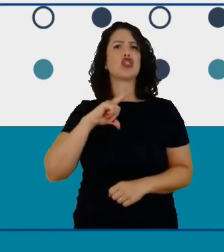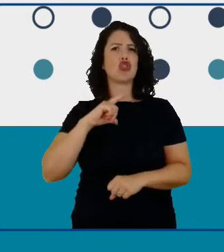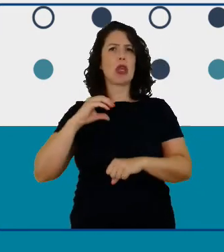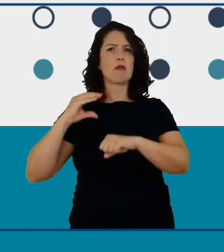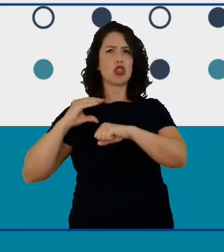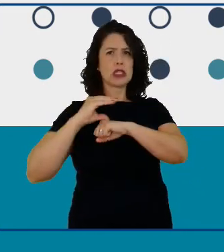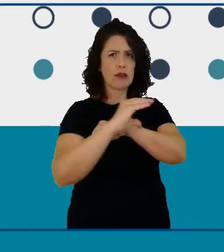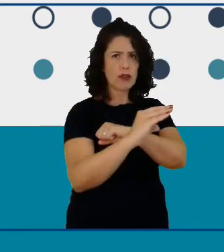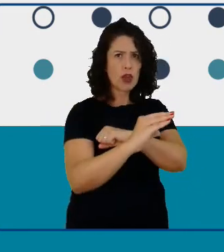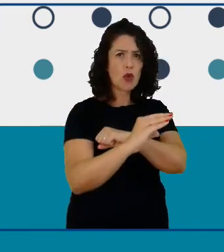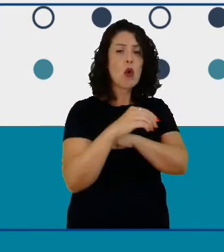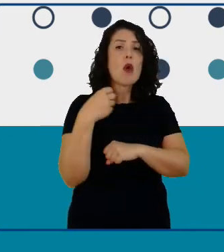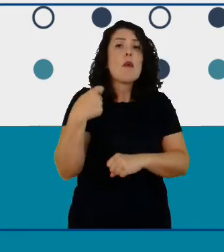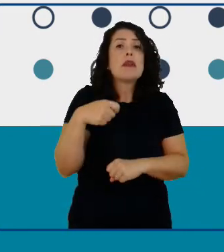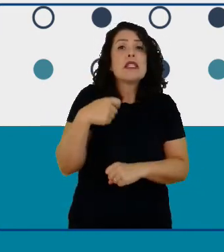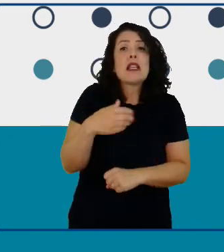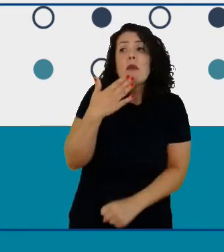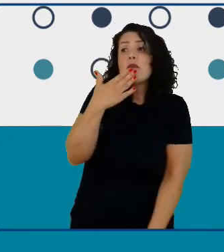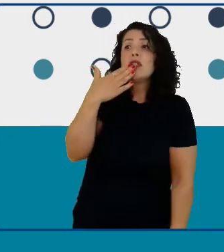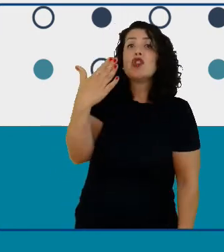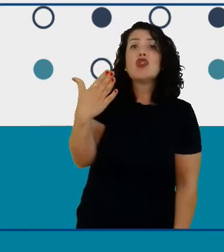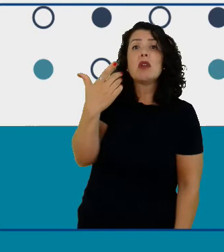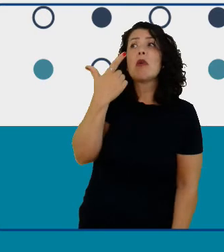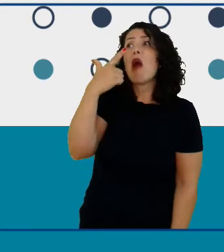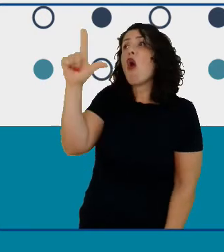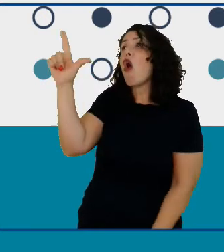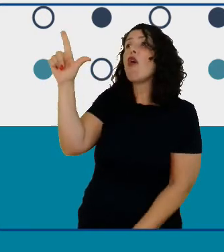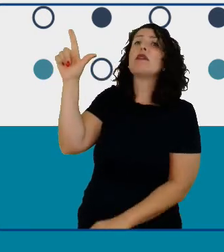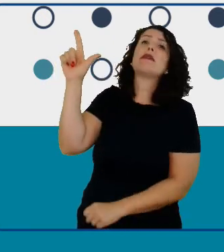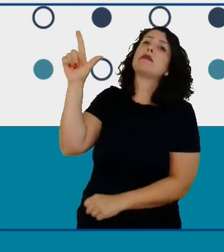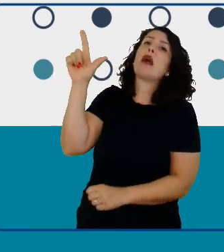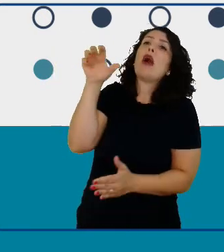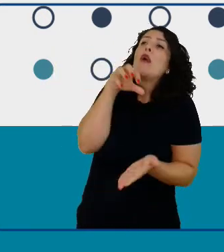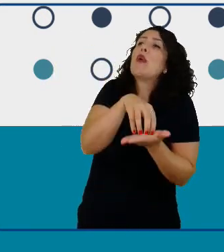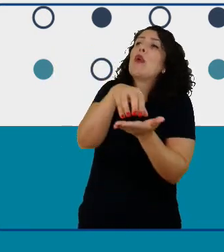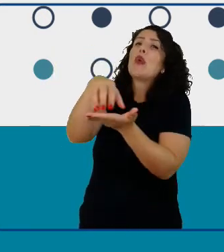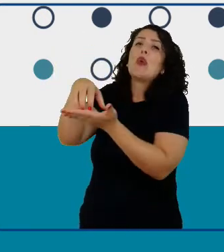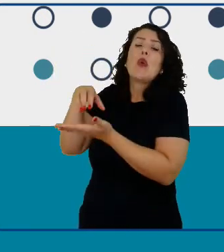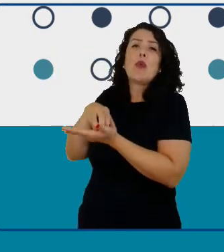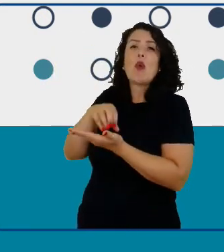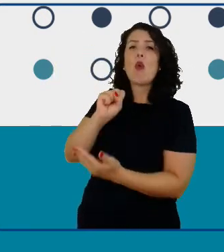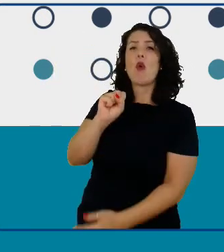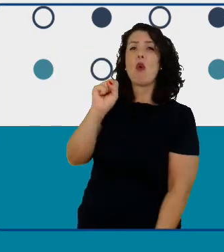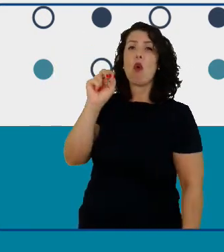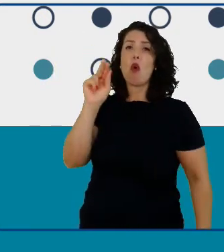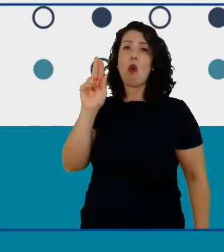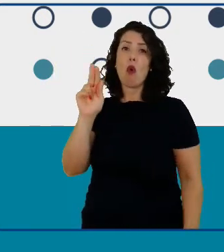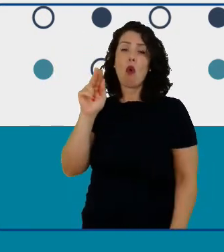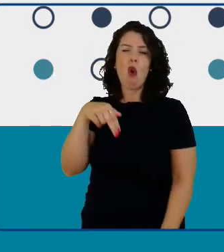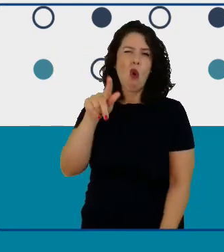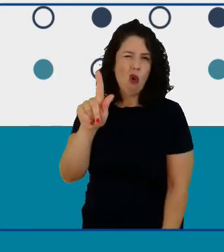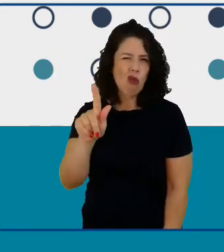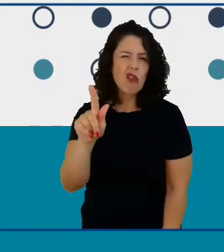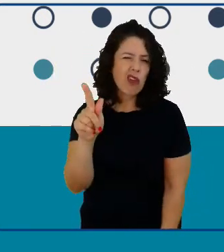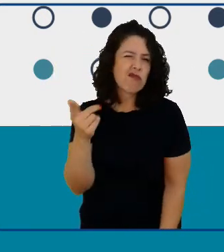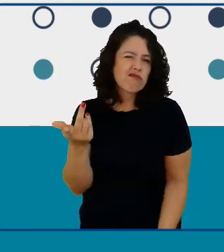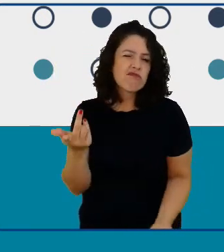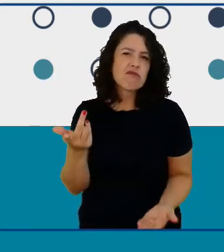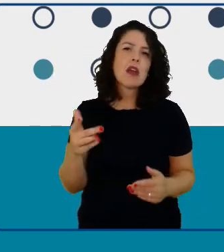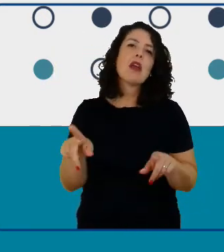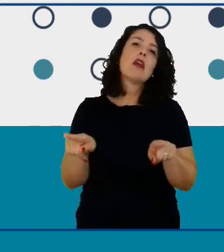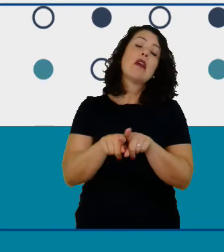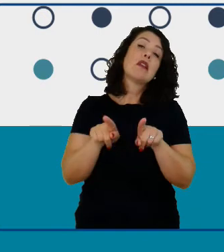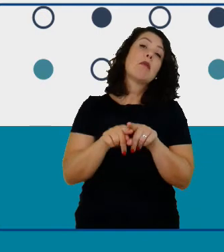uma organização filantrópica então a gente tem dá mais